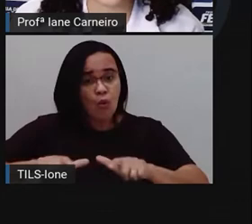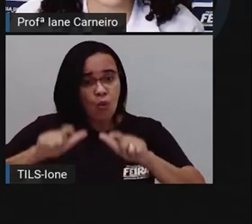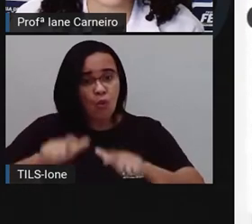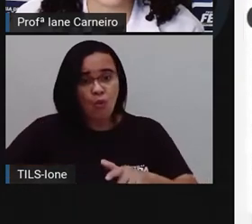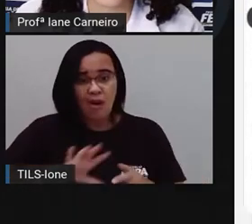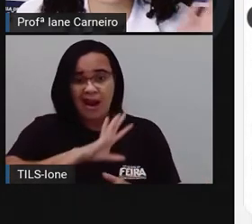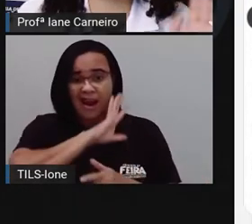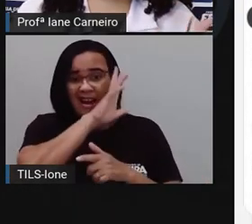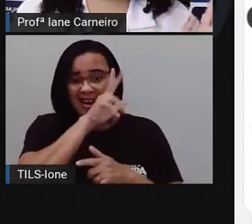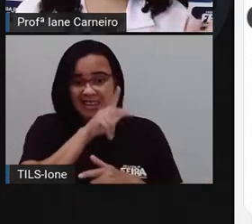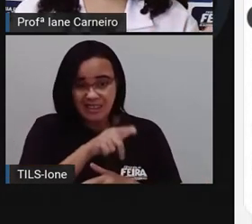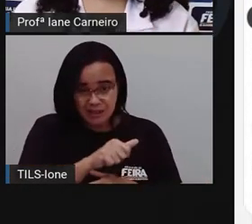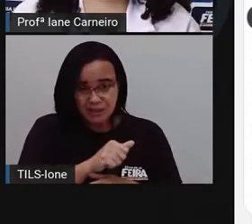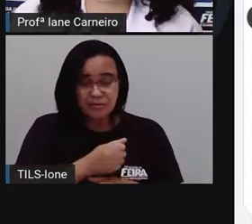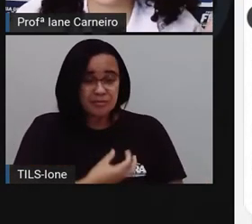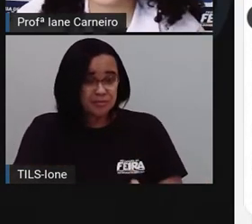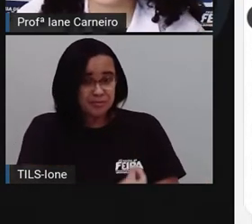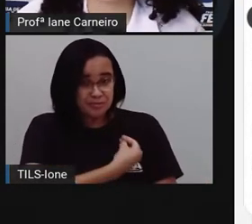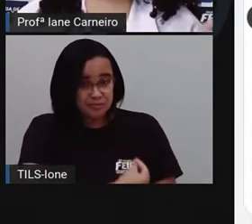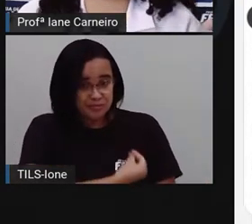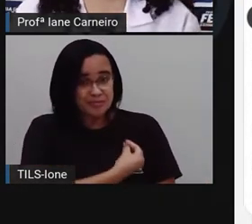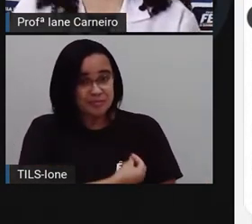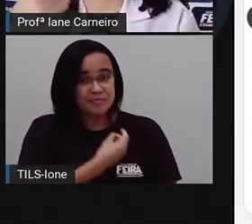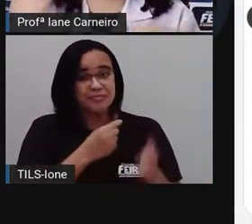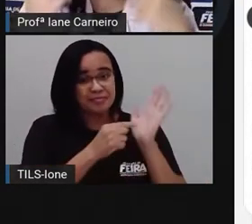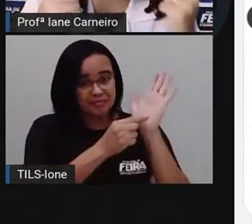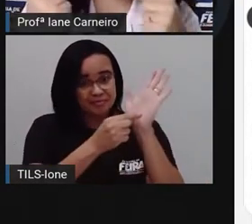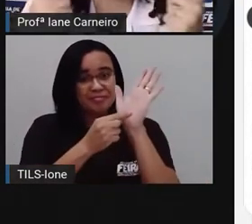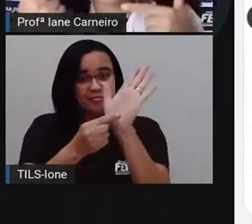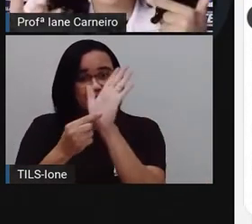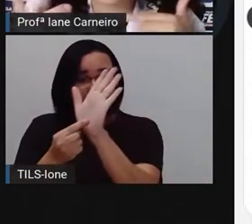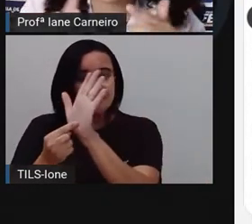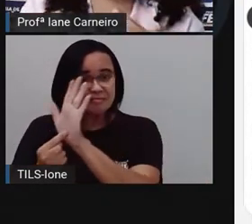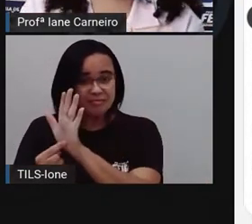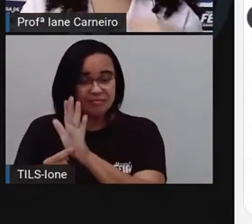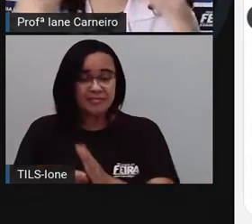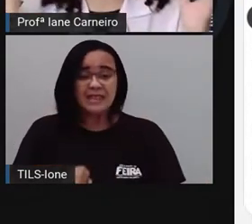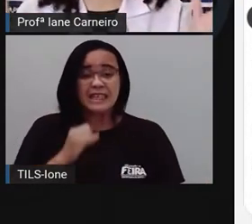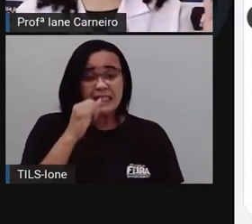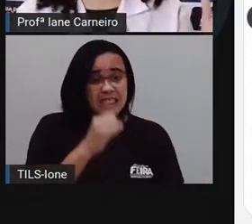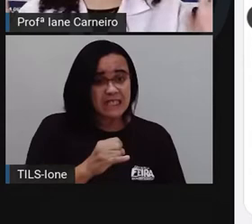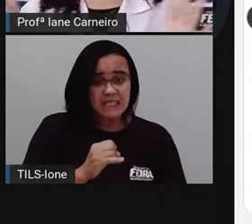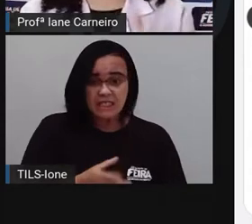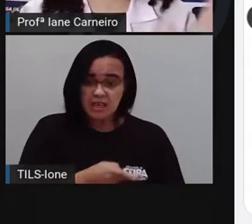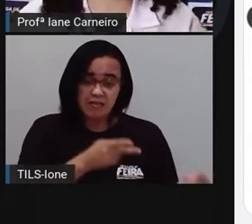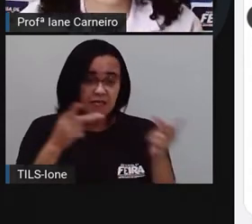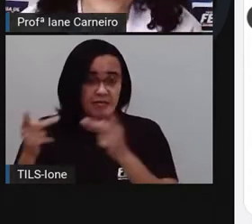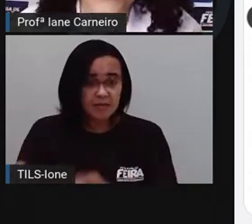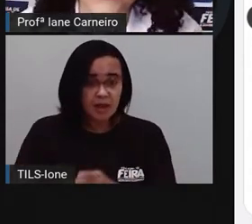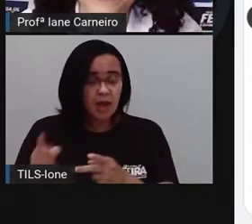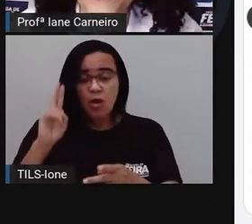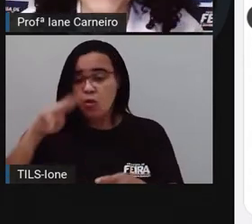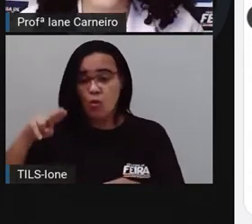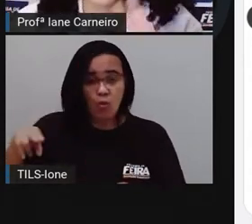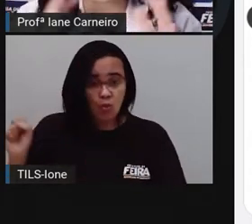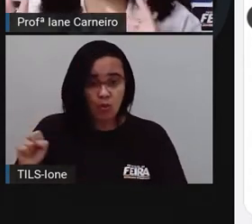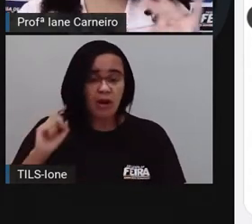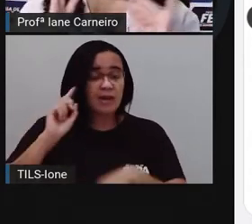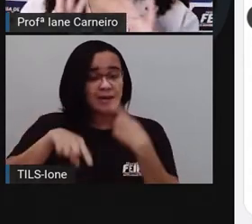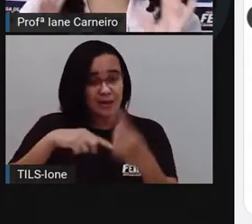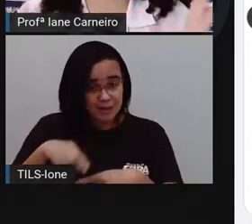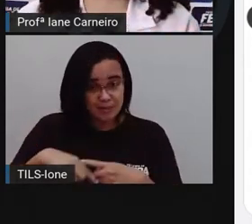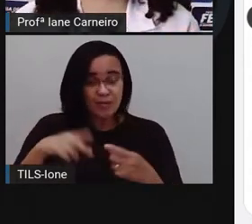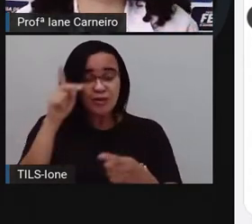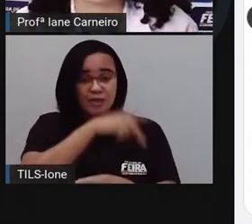zoológico? Quem não teve a oportunidade de ir? Pró, na próxima aula, a Pró vai mostrar para vocês como é o zoológico, tá bom? E a gente vai